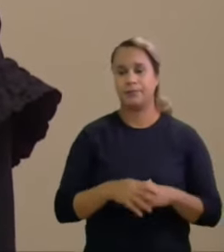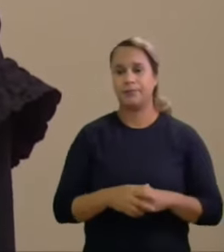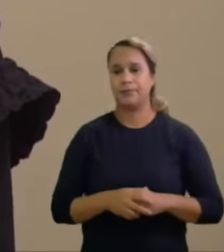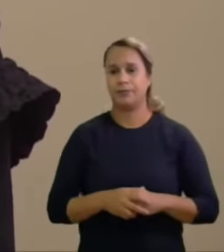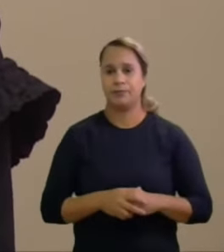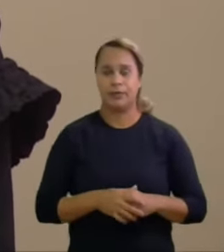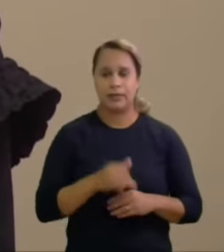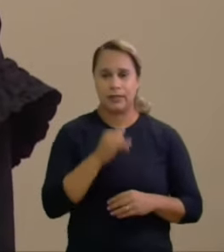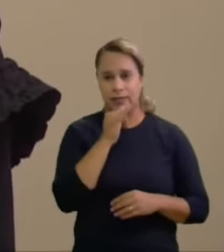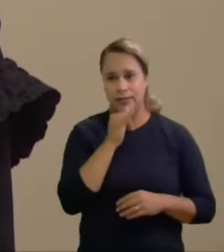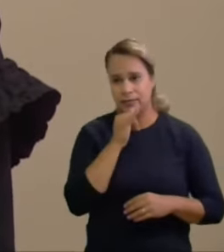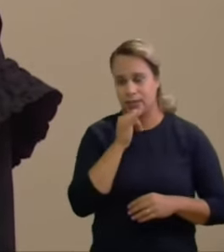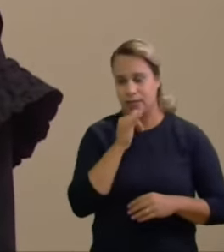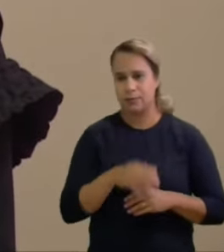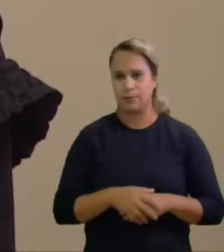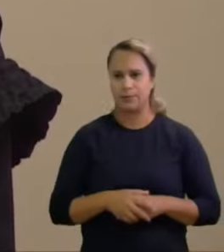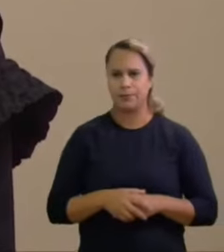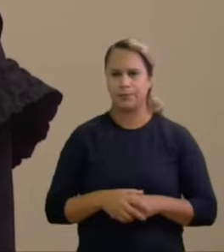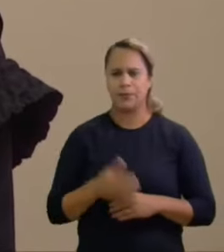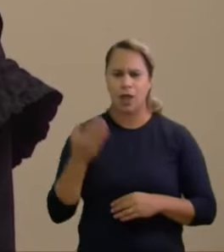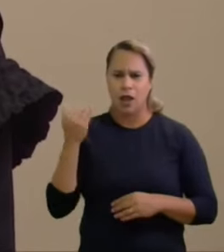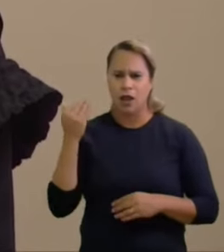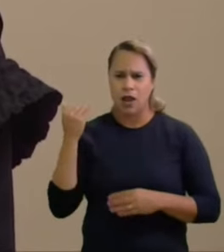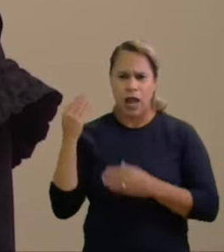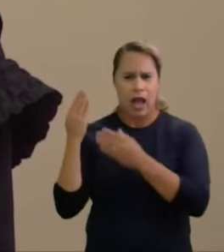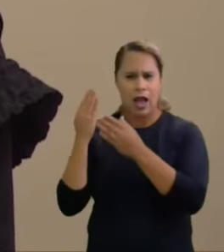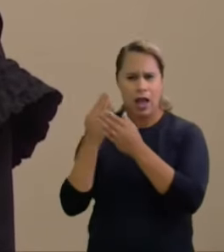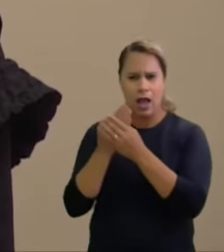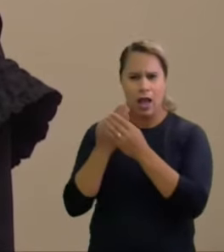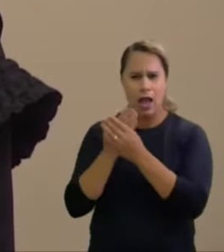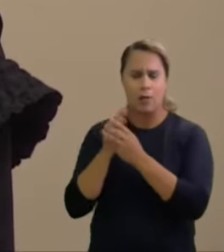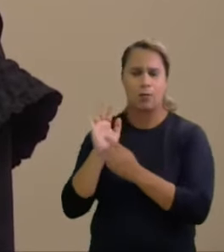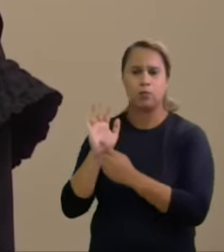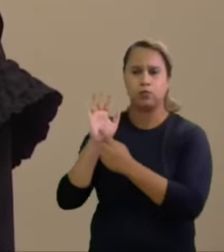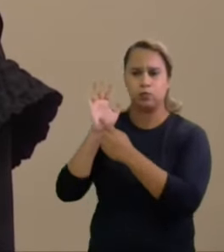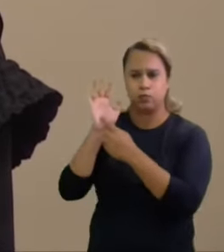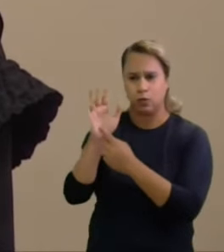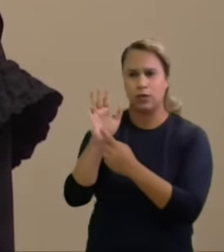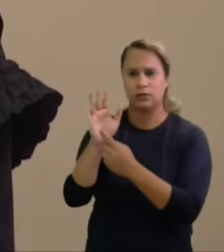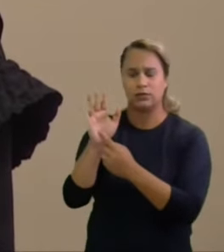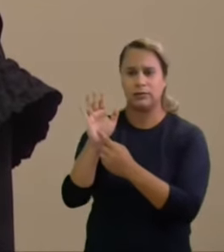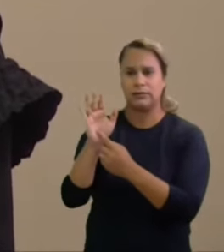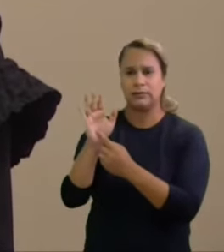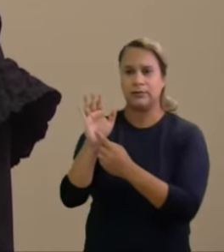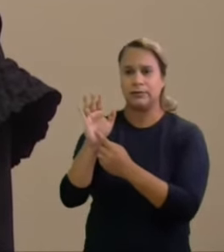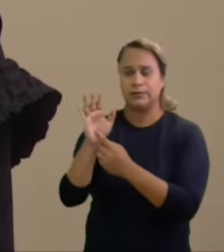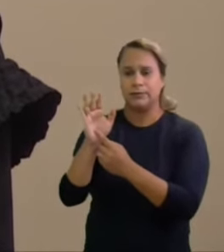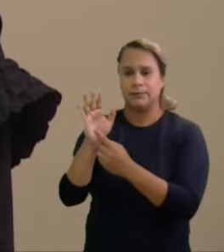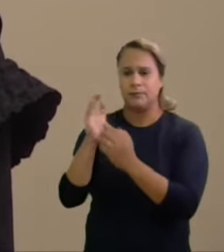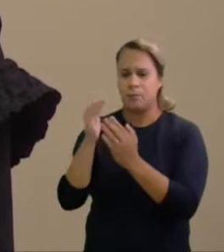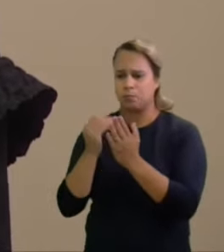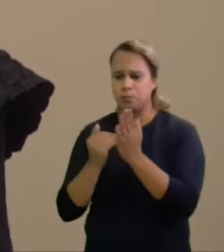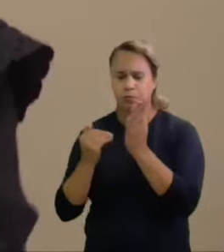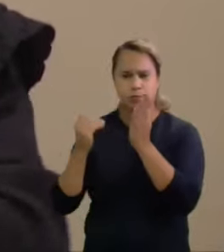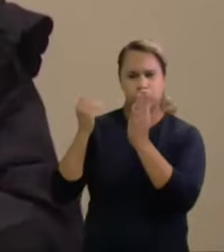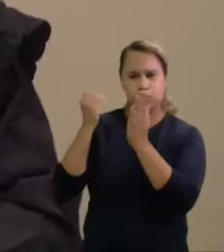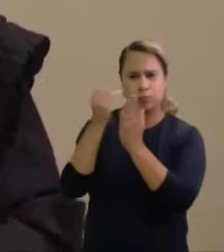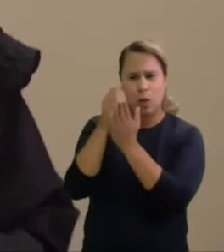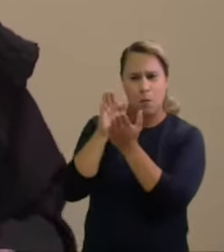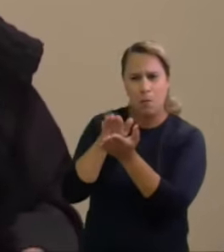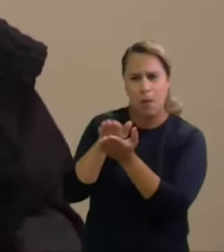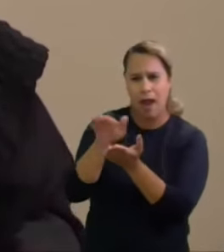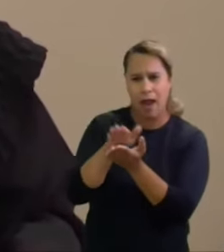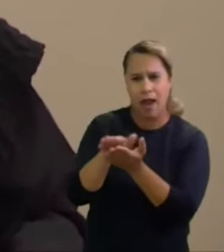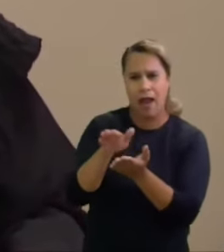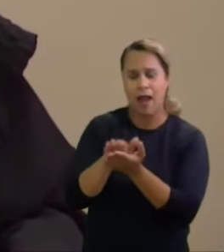autos ficou patente o pagamento de despesas realizadas à margem da contabilidade da campanha qualificando o ato como caixa